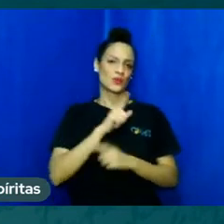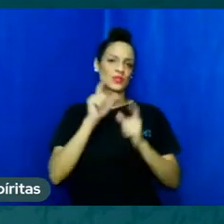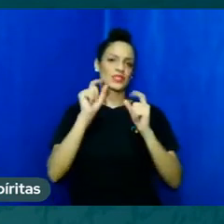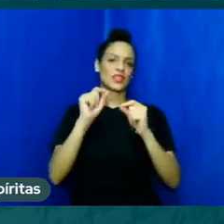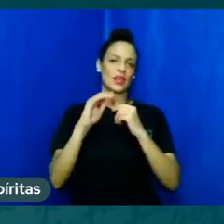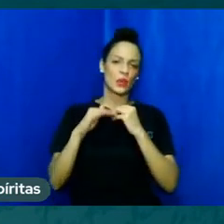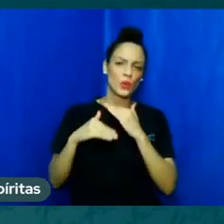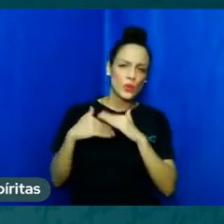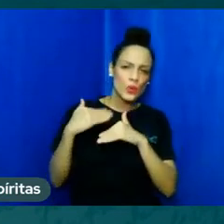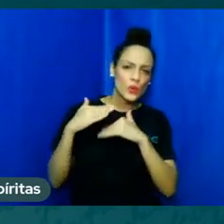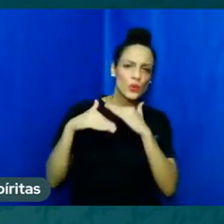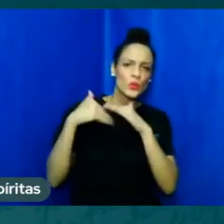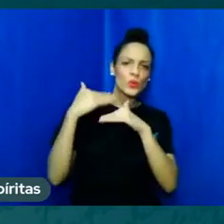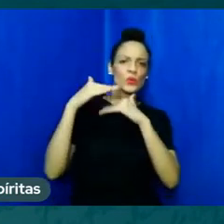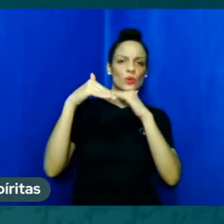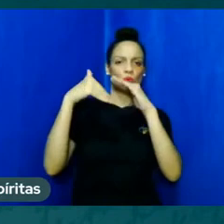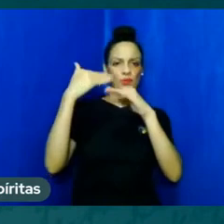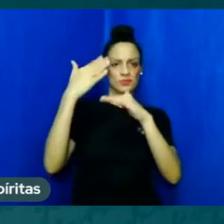nesse roteiro.